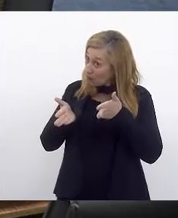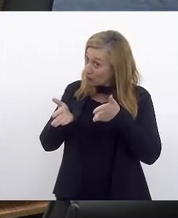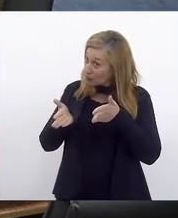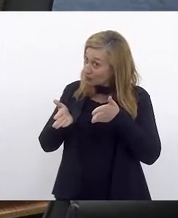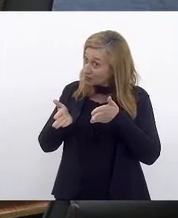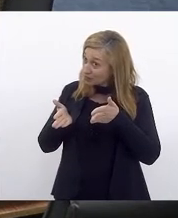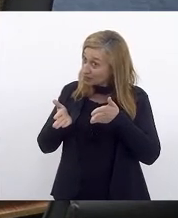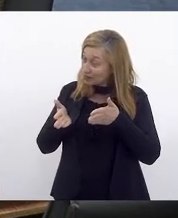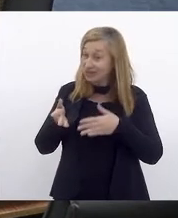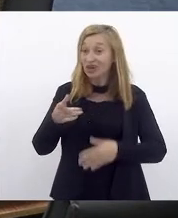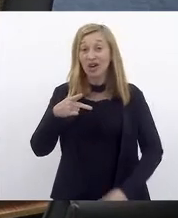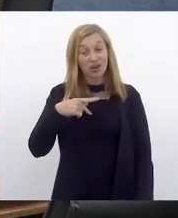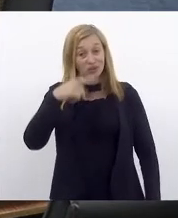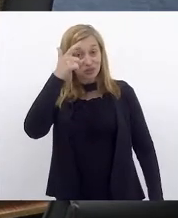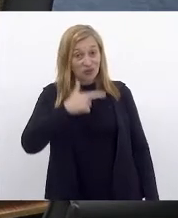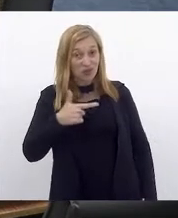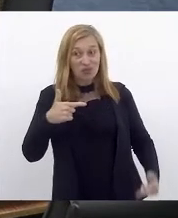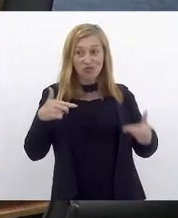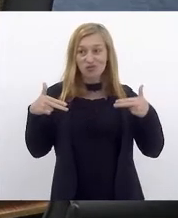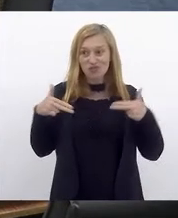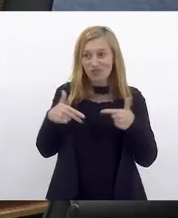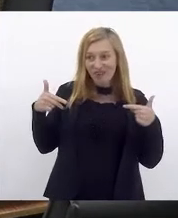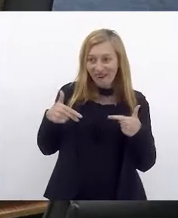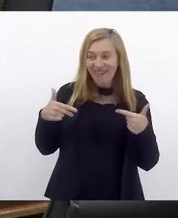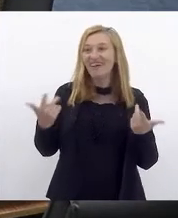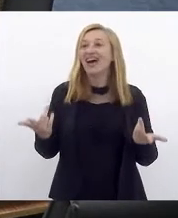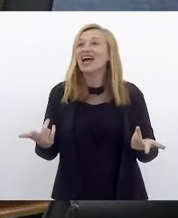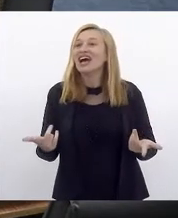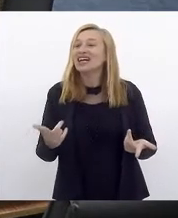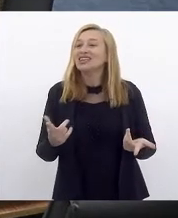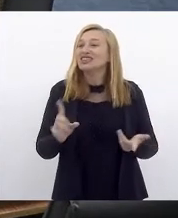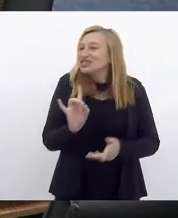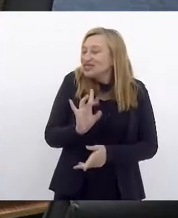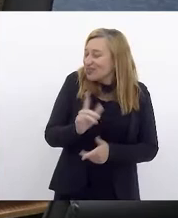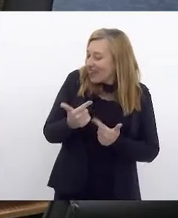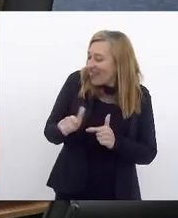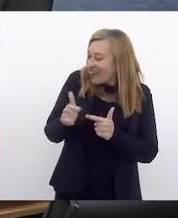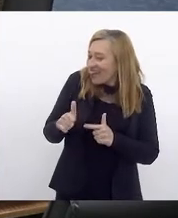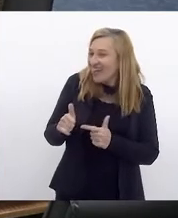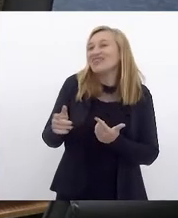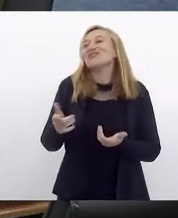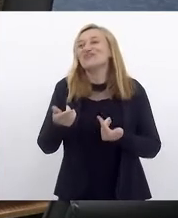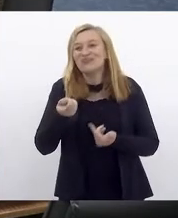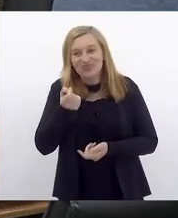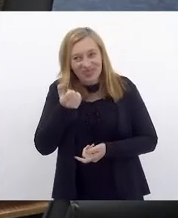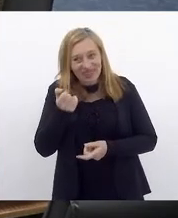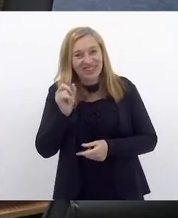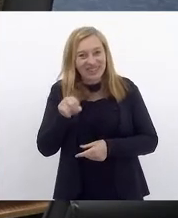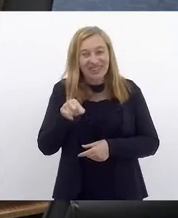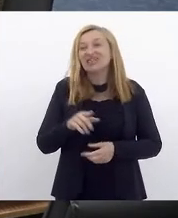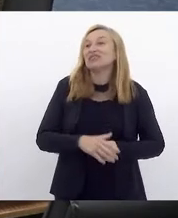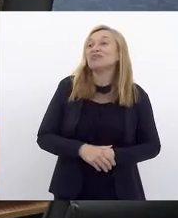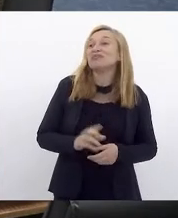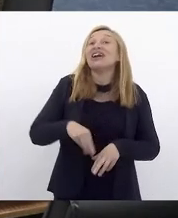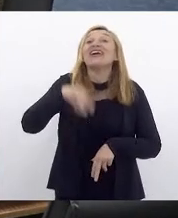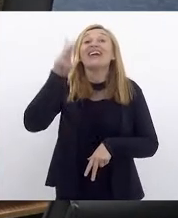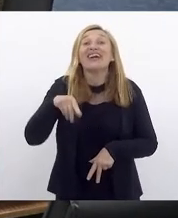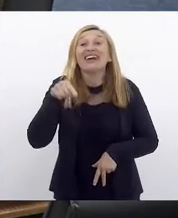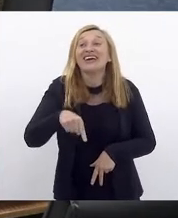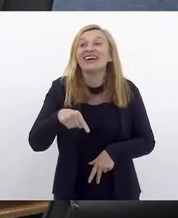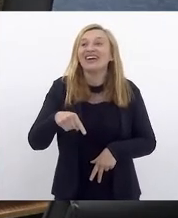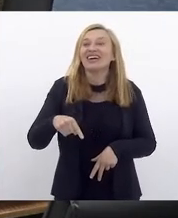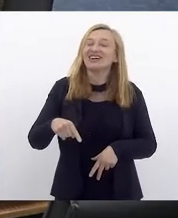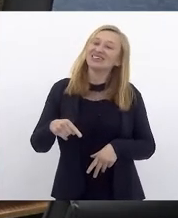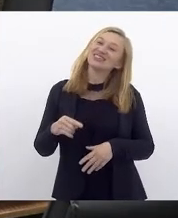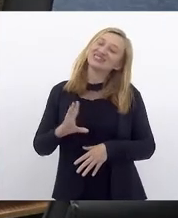me reivindico, funkeira, a gente... Só para implicar também um pouquinho, não é? Quem aqui não ama